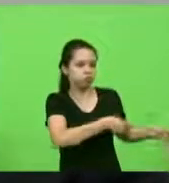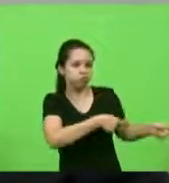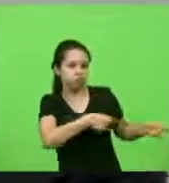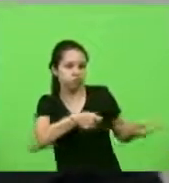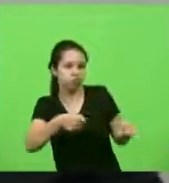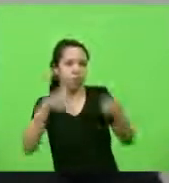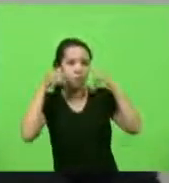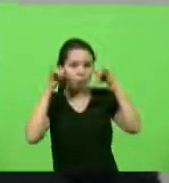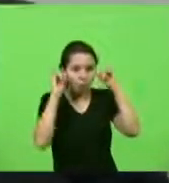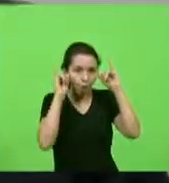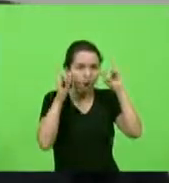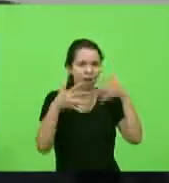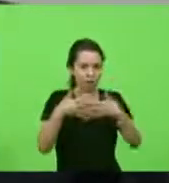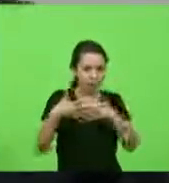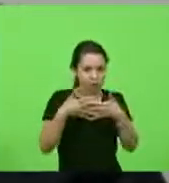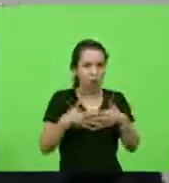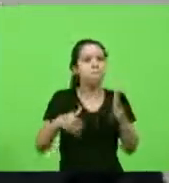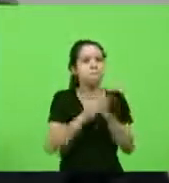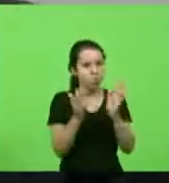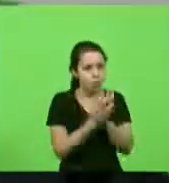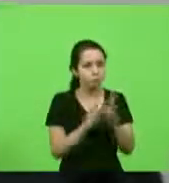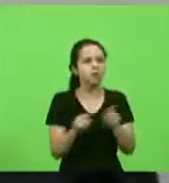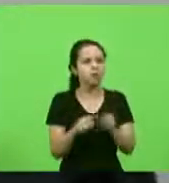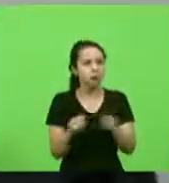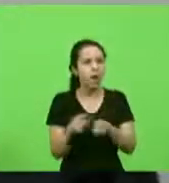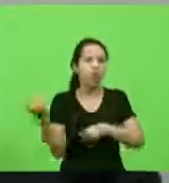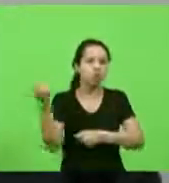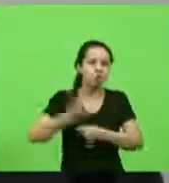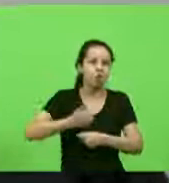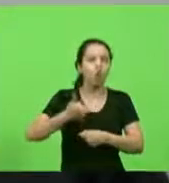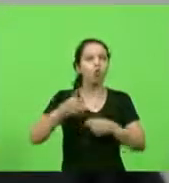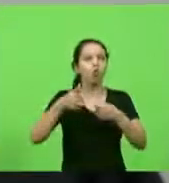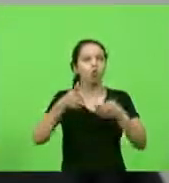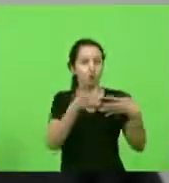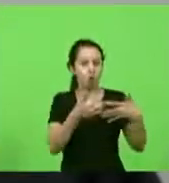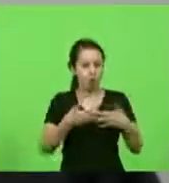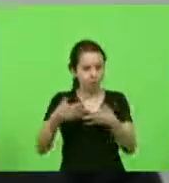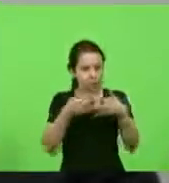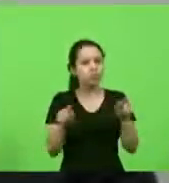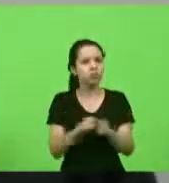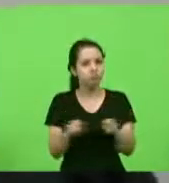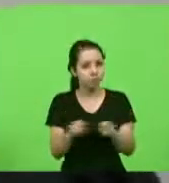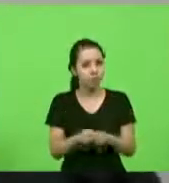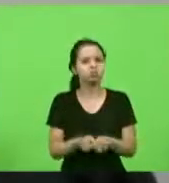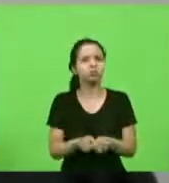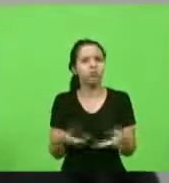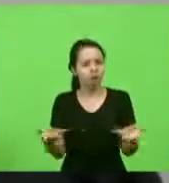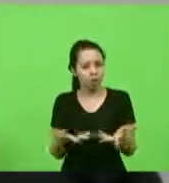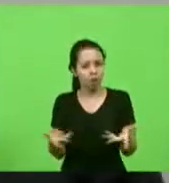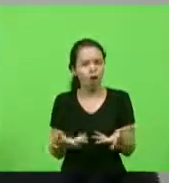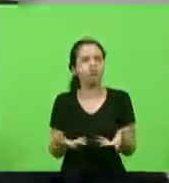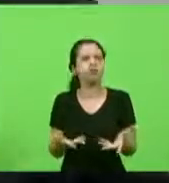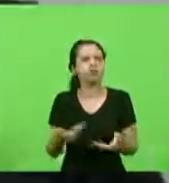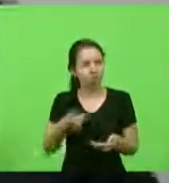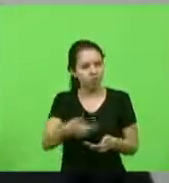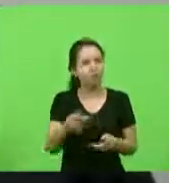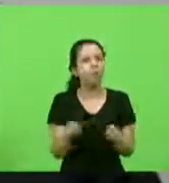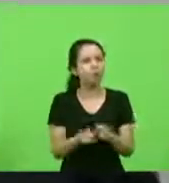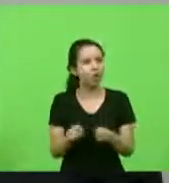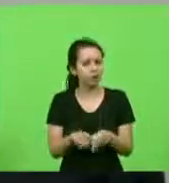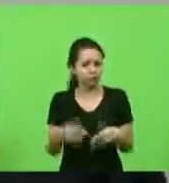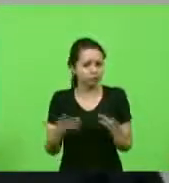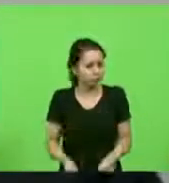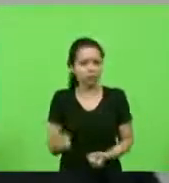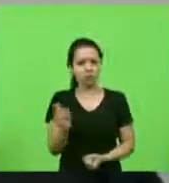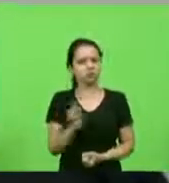vai ter multa e o proprietário do caminhão também eu acredito que nós vamos conseguir fechar o cerco porque é inadmissível e de repente